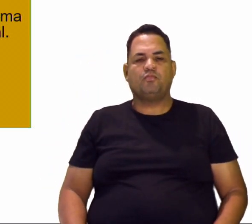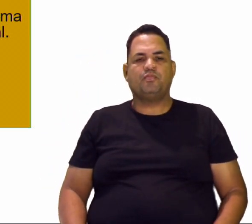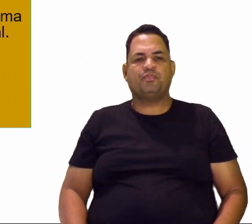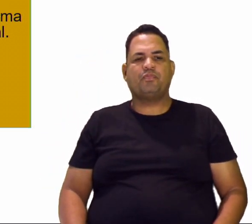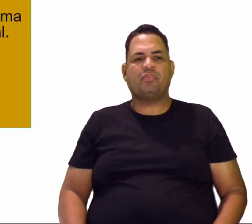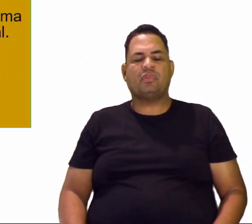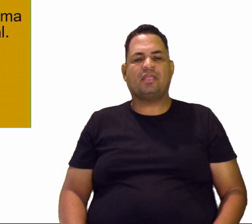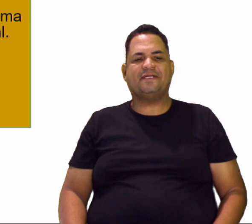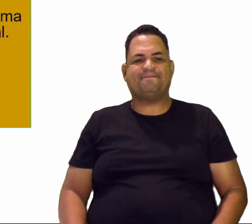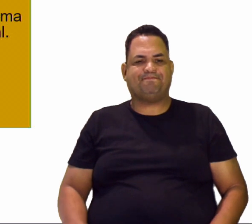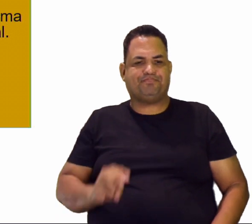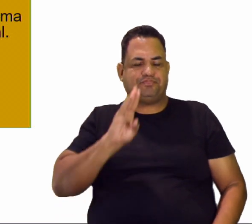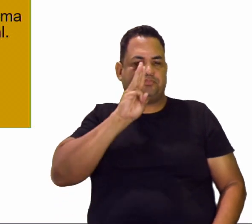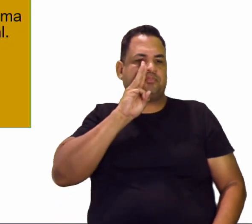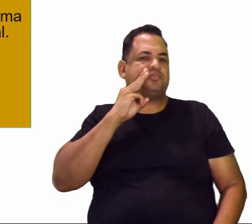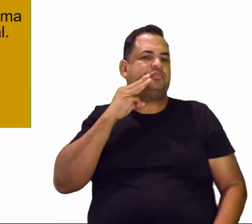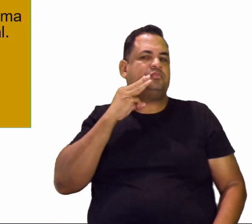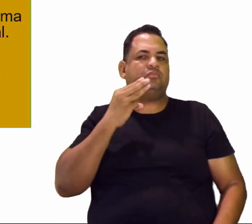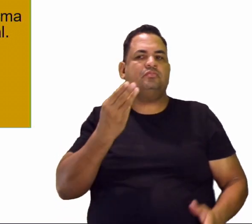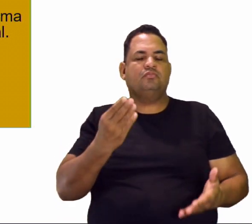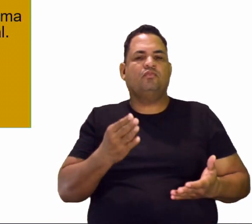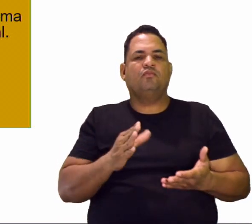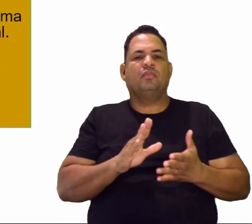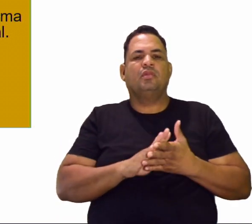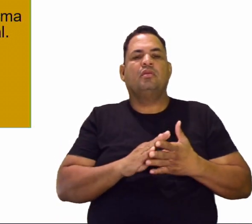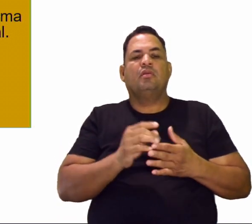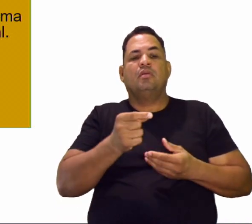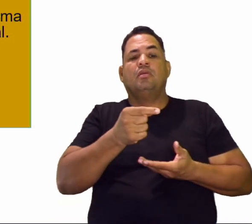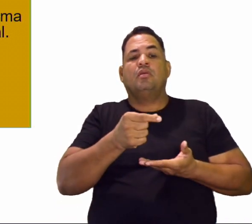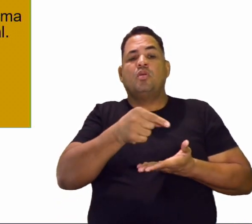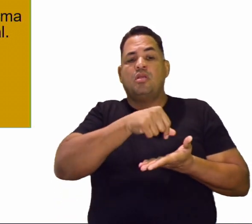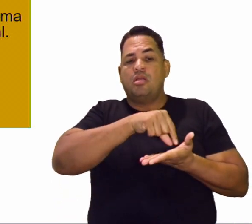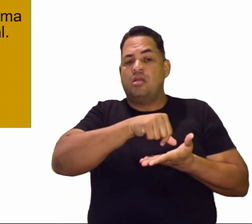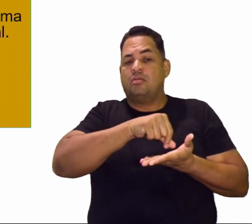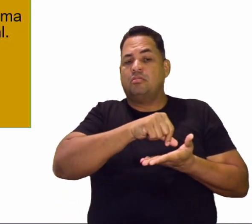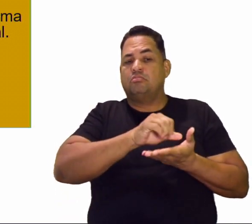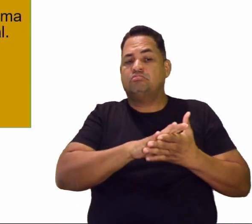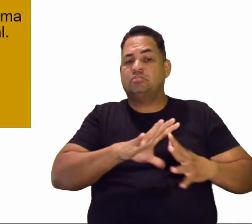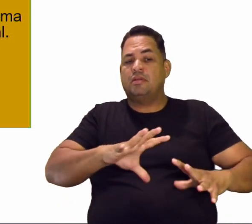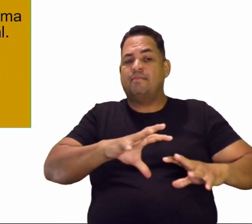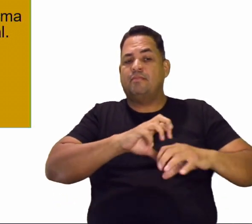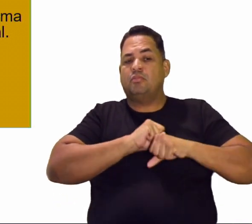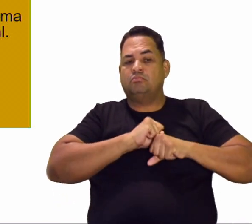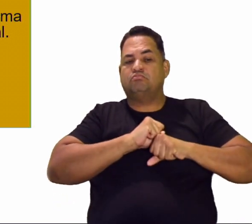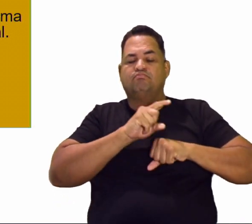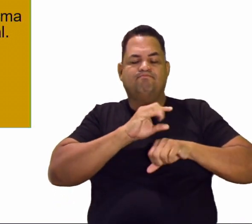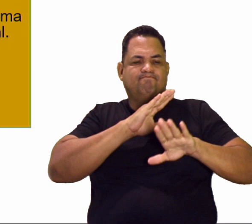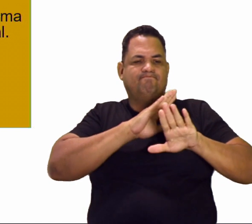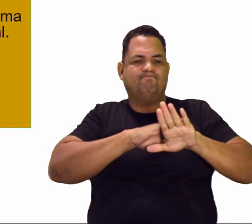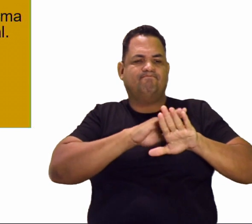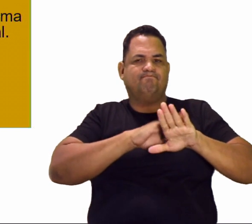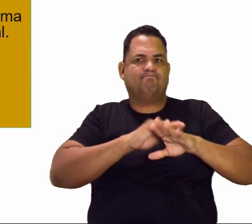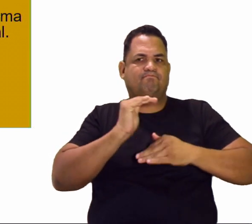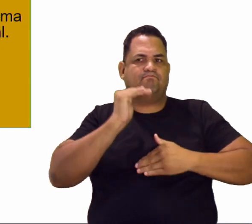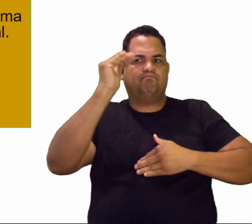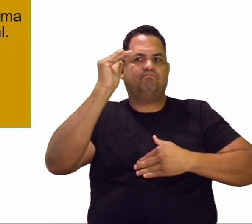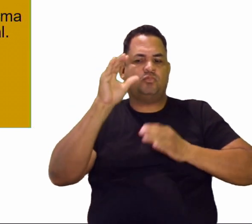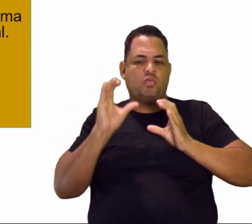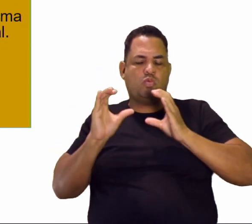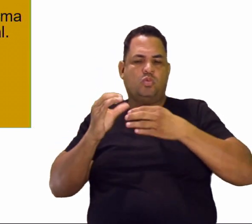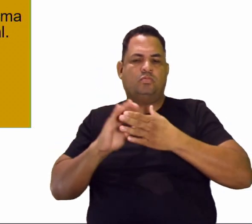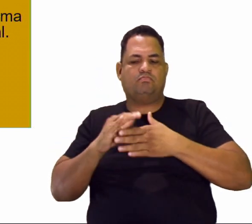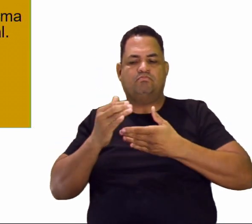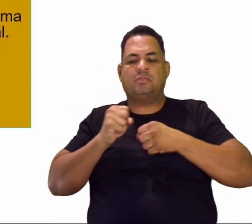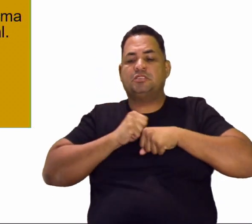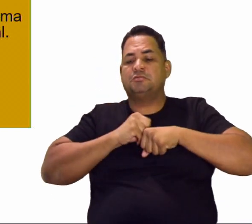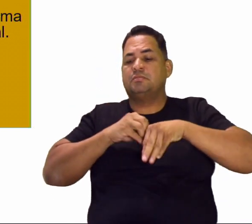o Marx, ele fala que, segundo Marx, o capitalismo se apropria dessa ideologia dominante para disseminar isso, né? Para